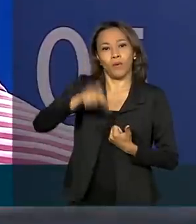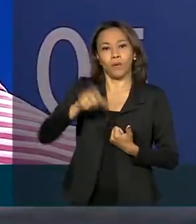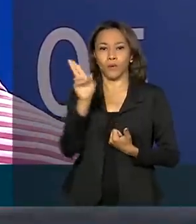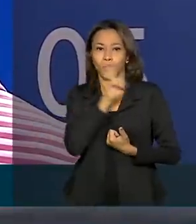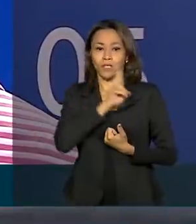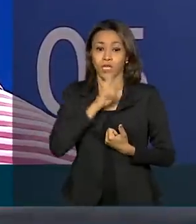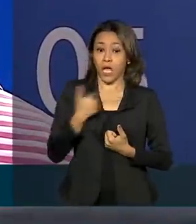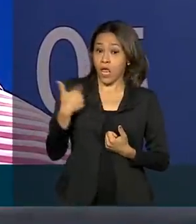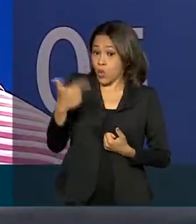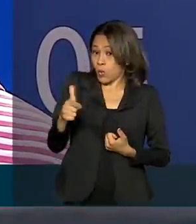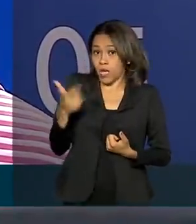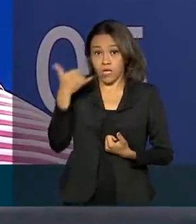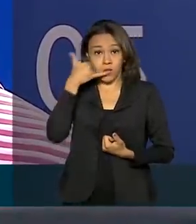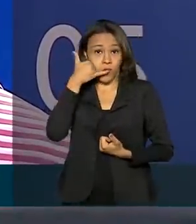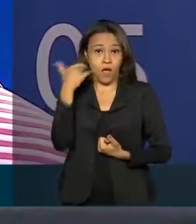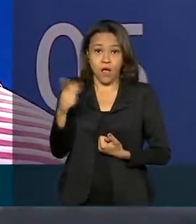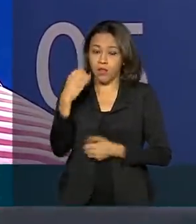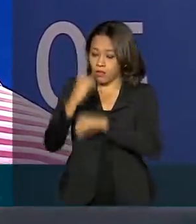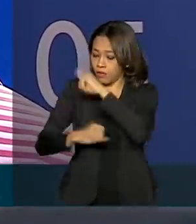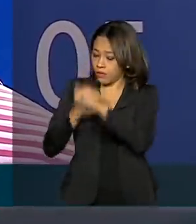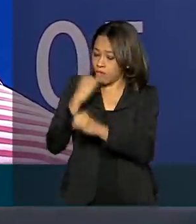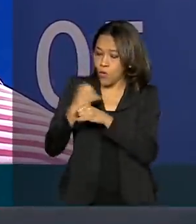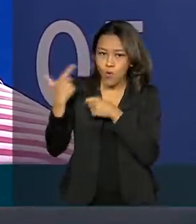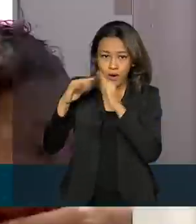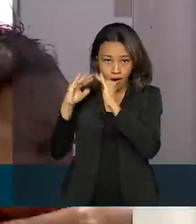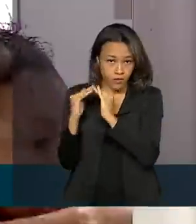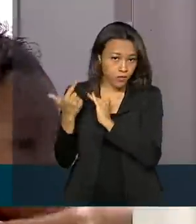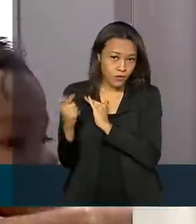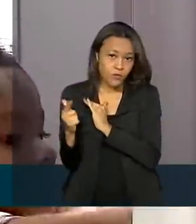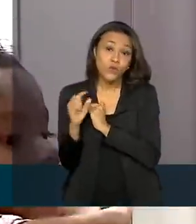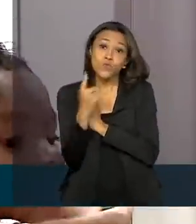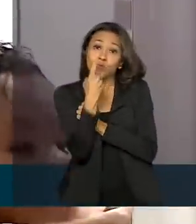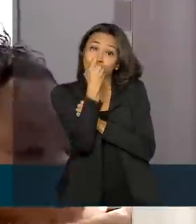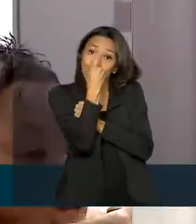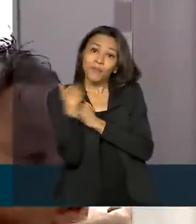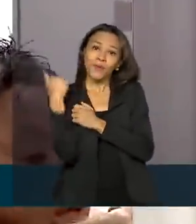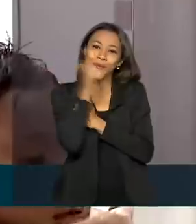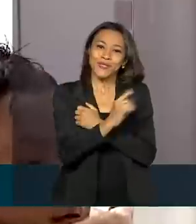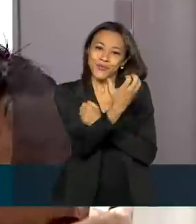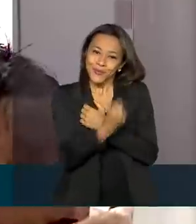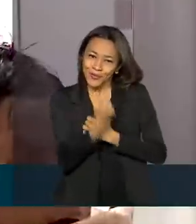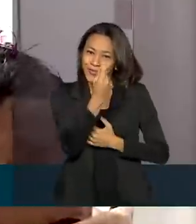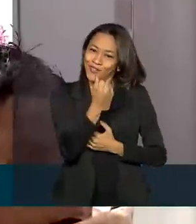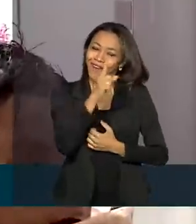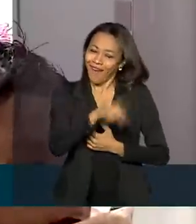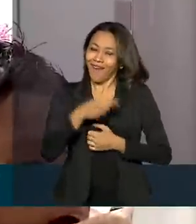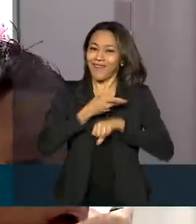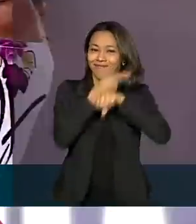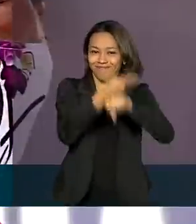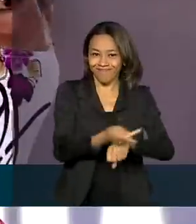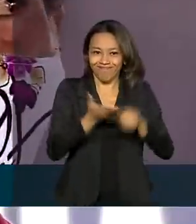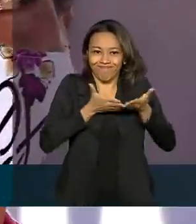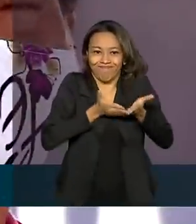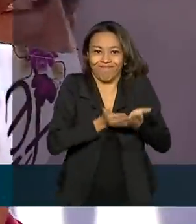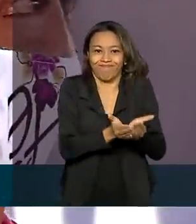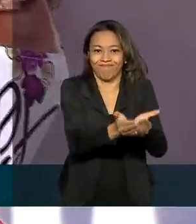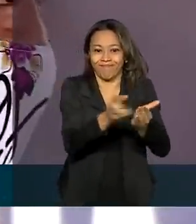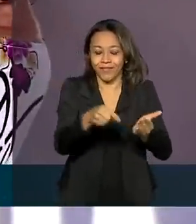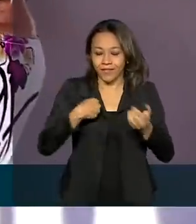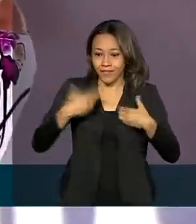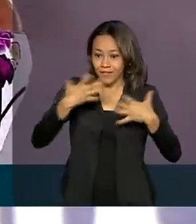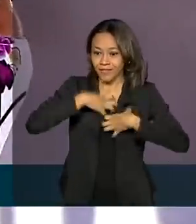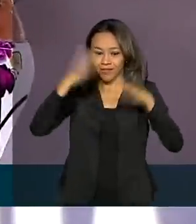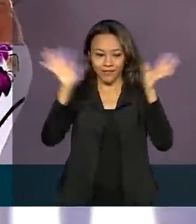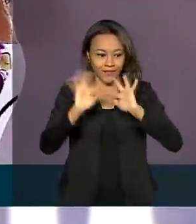Sem celular ou internet em casa, ela conta que o único jeito de ter acesso ao benefício é indo a uma agência. E ficou feliz